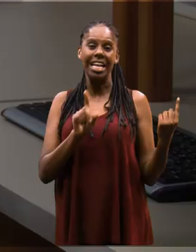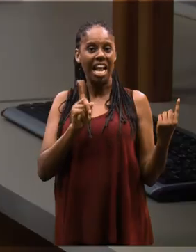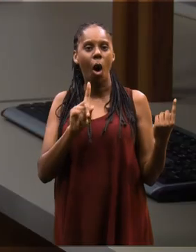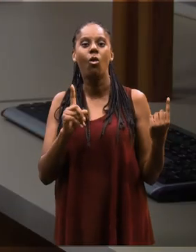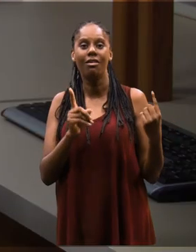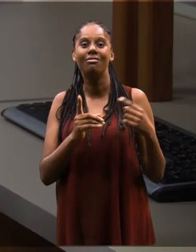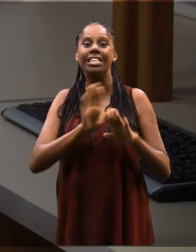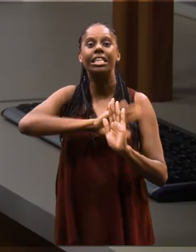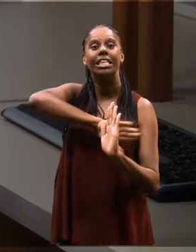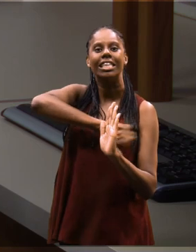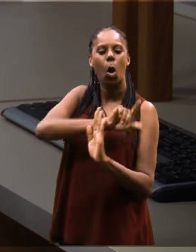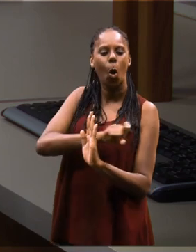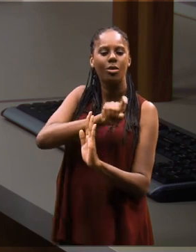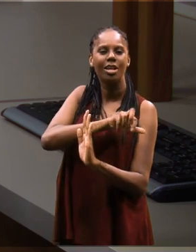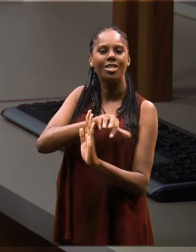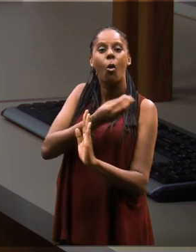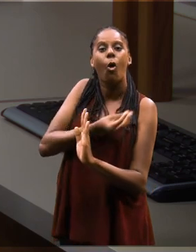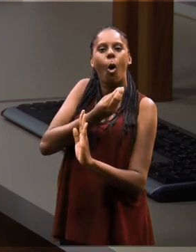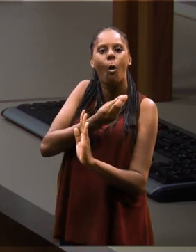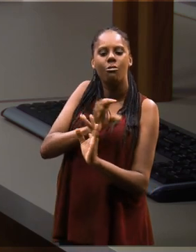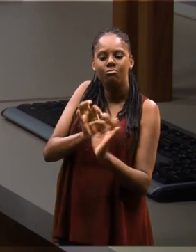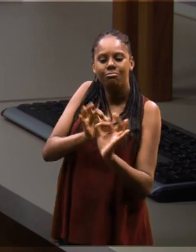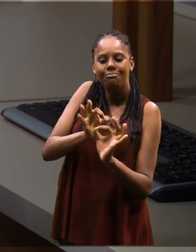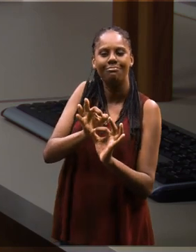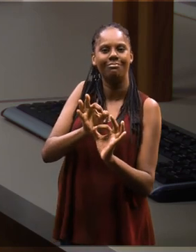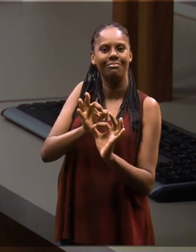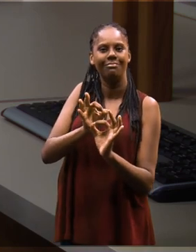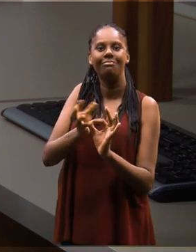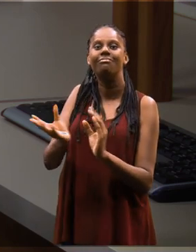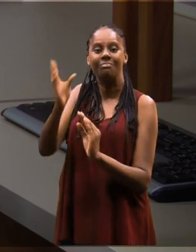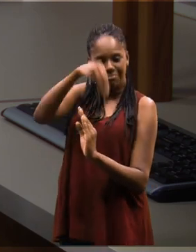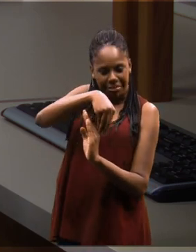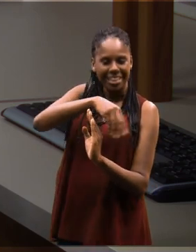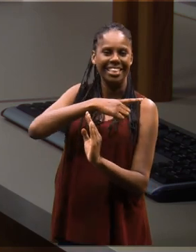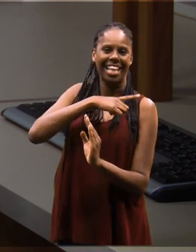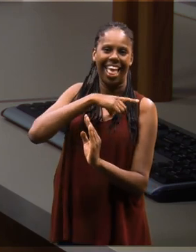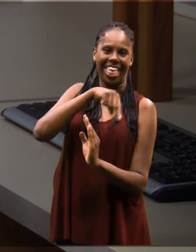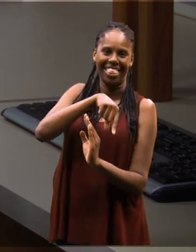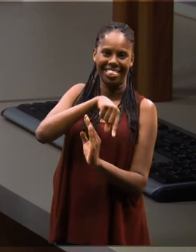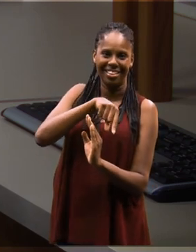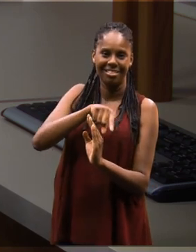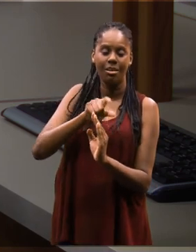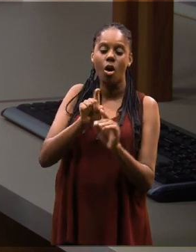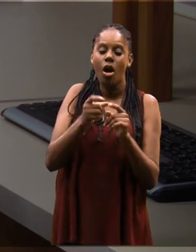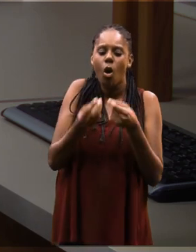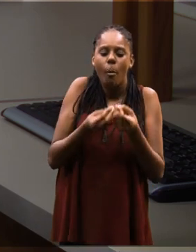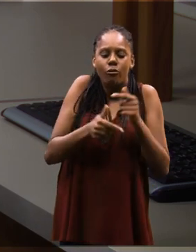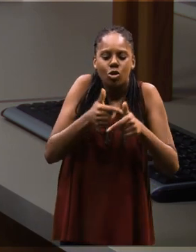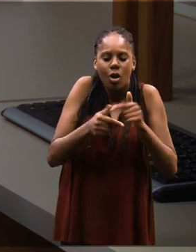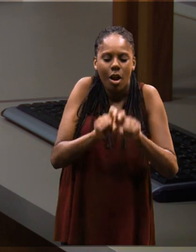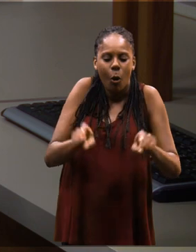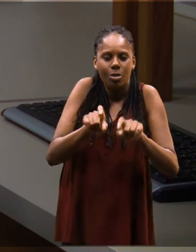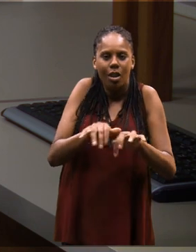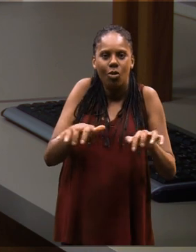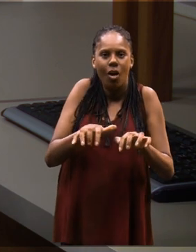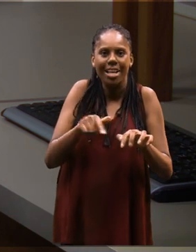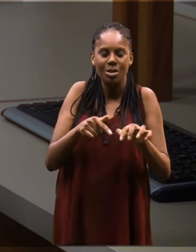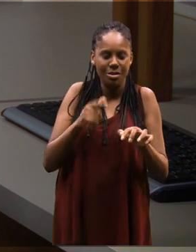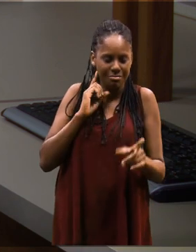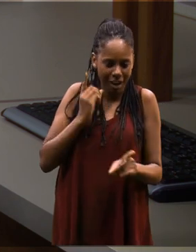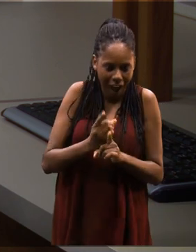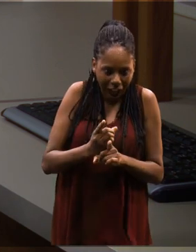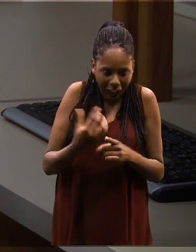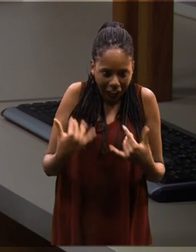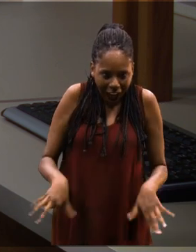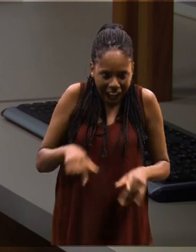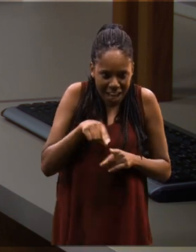começa a entender tudo o que tem por trás da computação, como que é feito, o que permite, como que um computador funciona, isso tudo